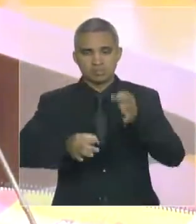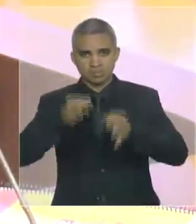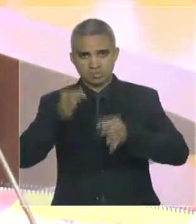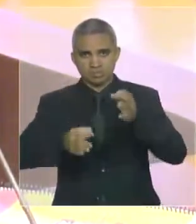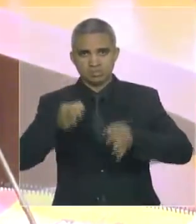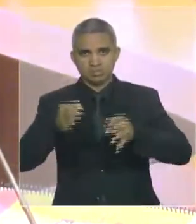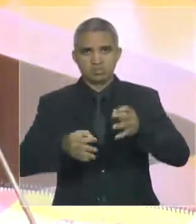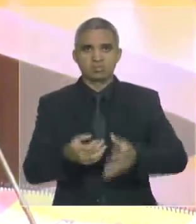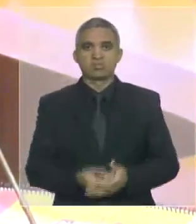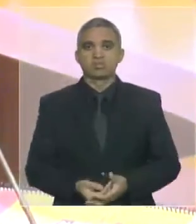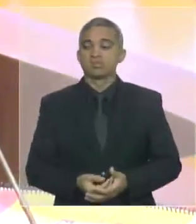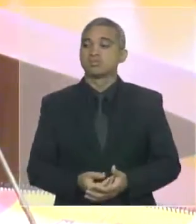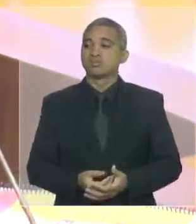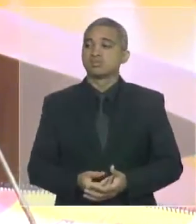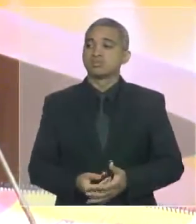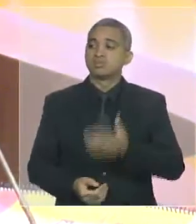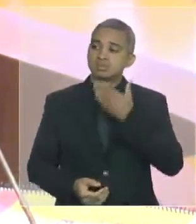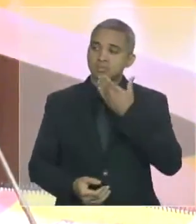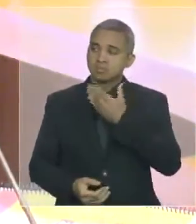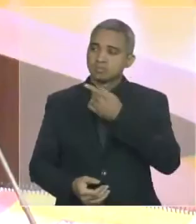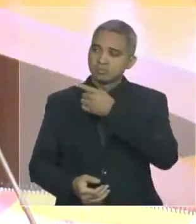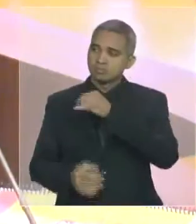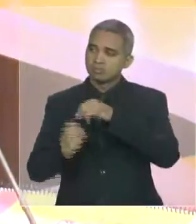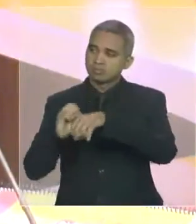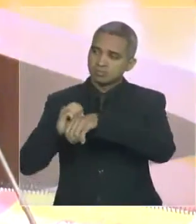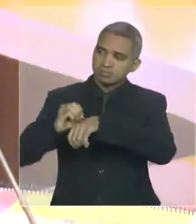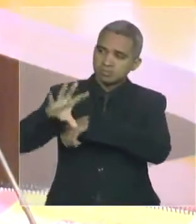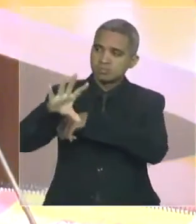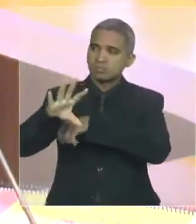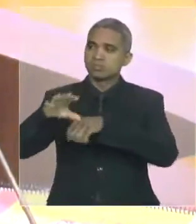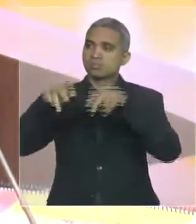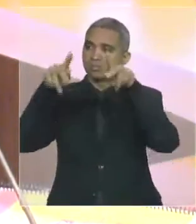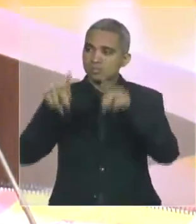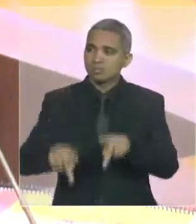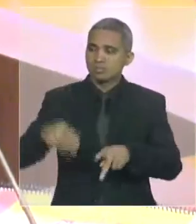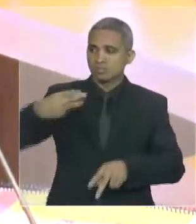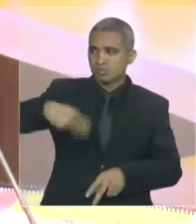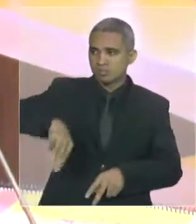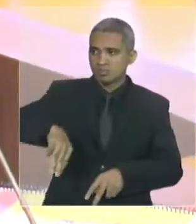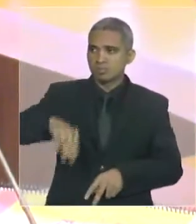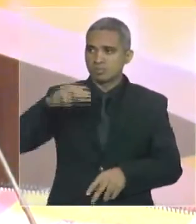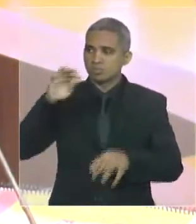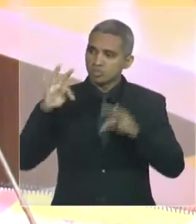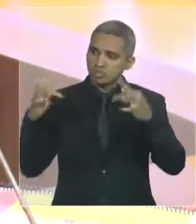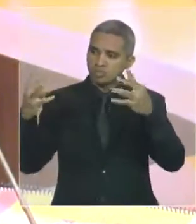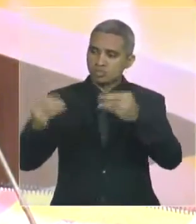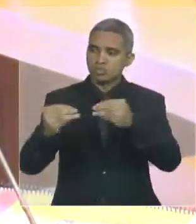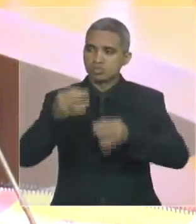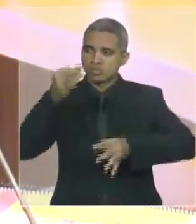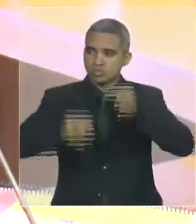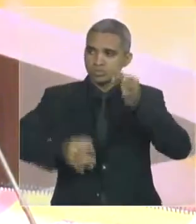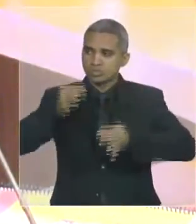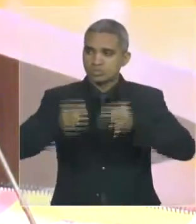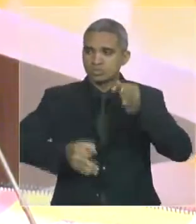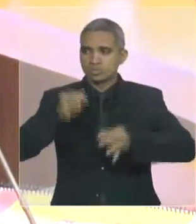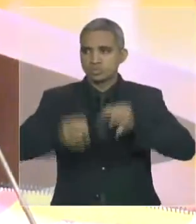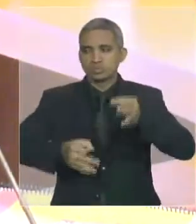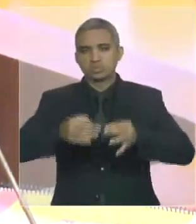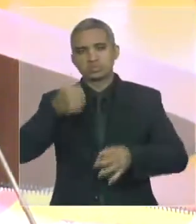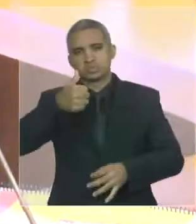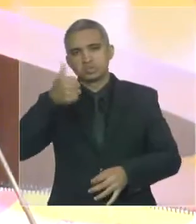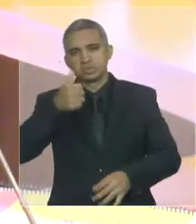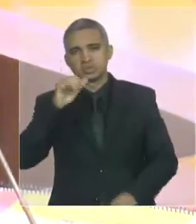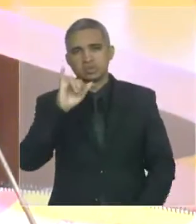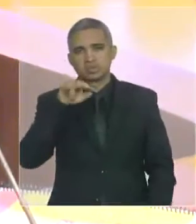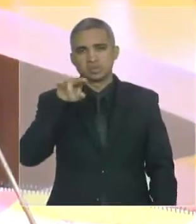peço a gentileza de transmitir os agradecimentos do povo do Maranhão aos magistrados, tanto de segunda instância quanto